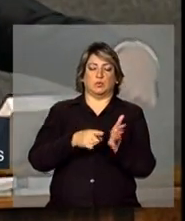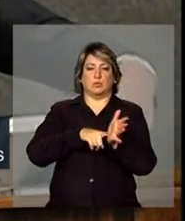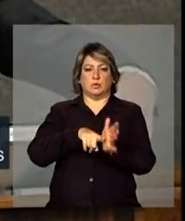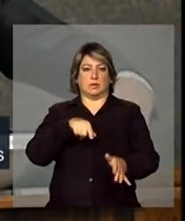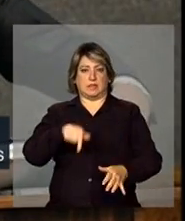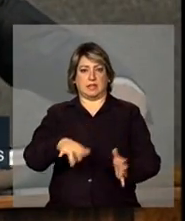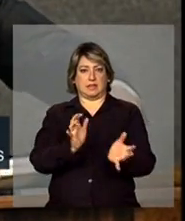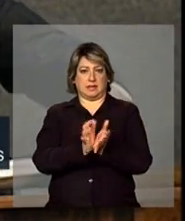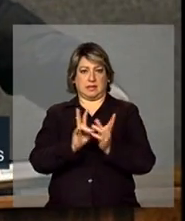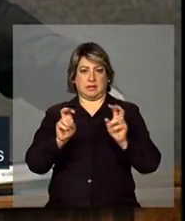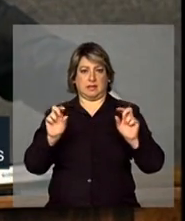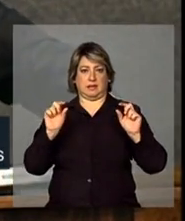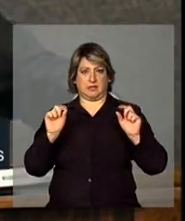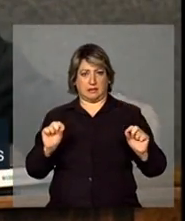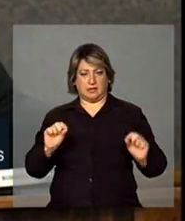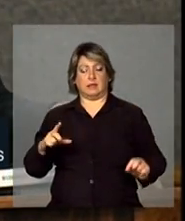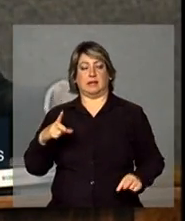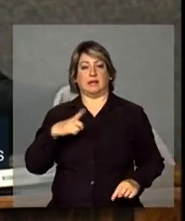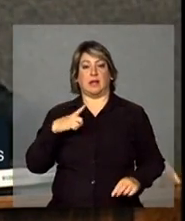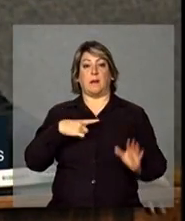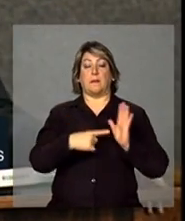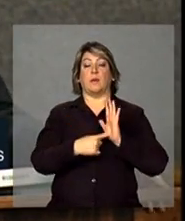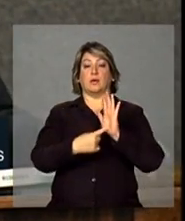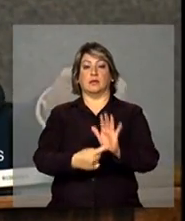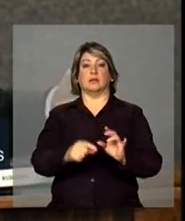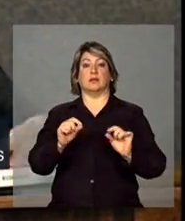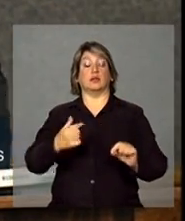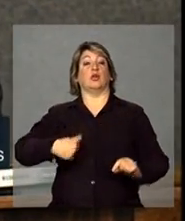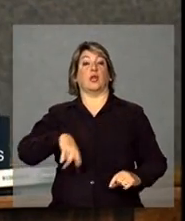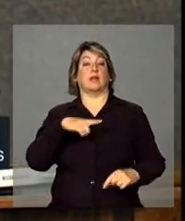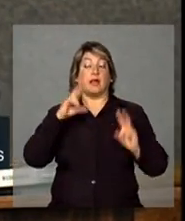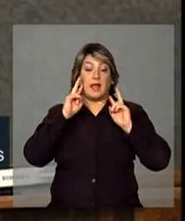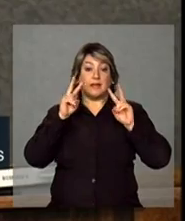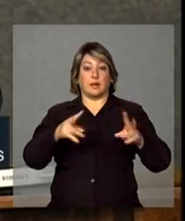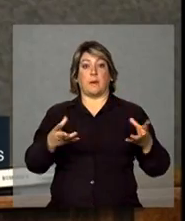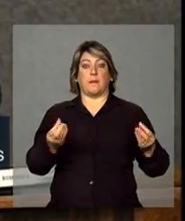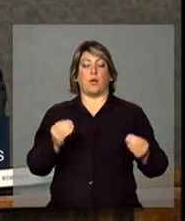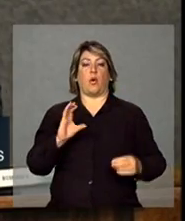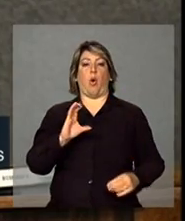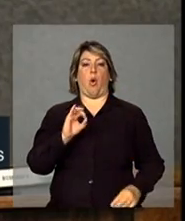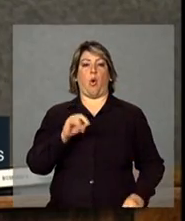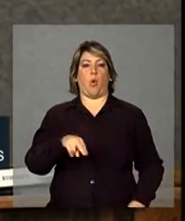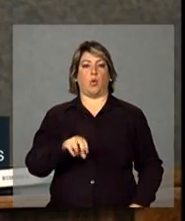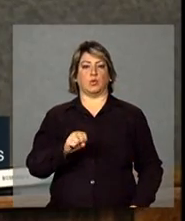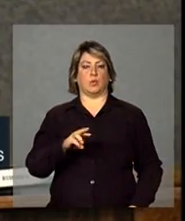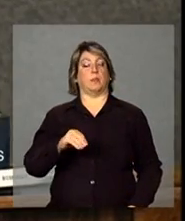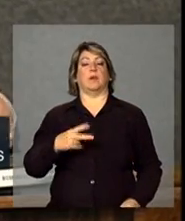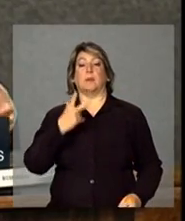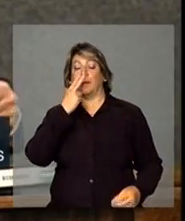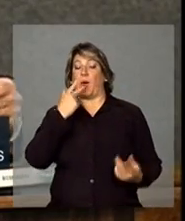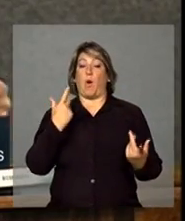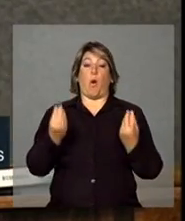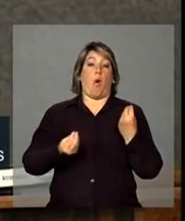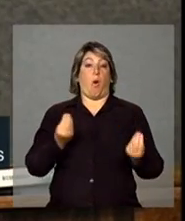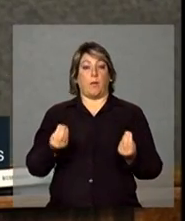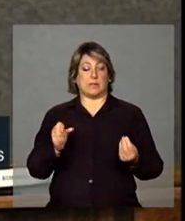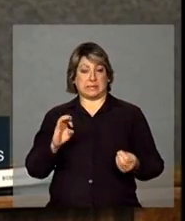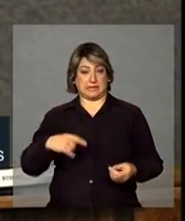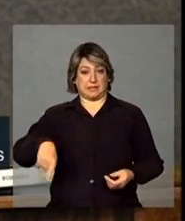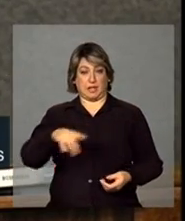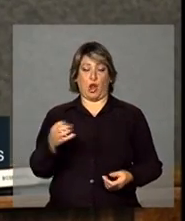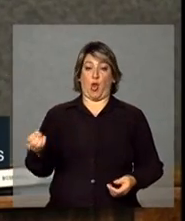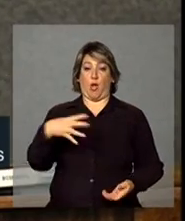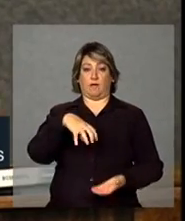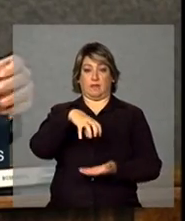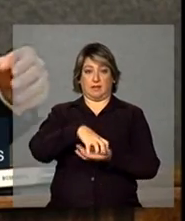produzida pela SAI têm mostrado, a gente tem dado muita ênfase ao consumo, como se classe C ou nova classe